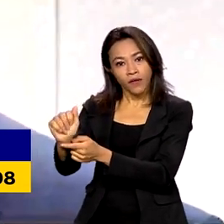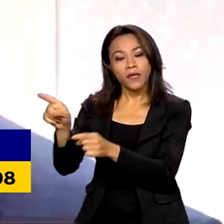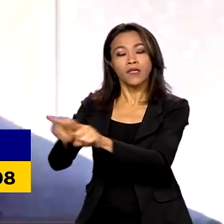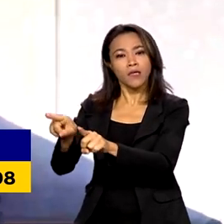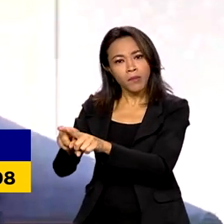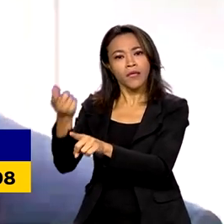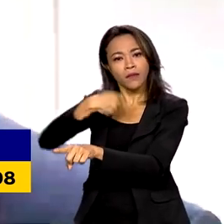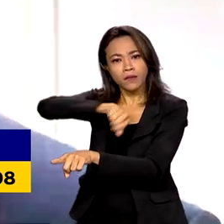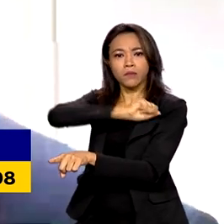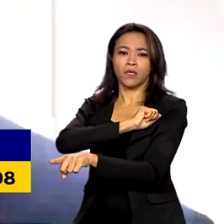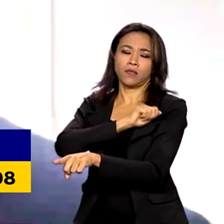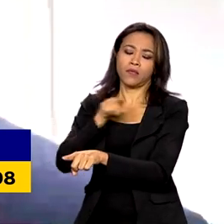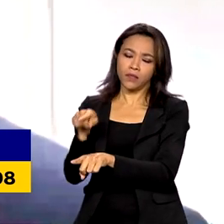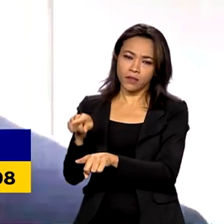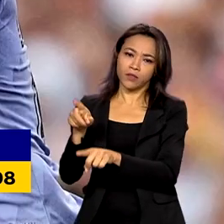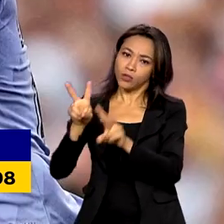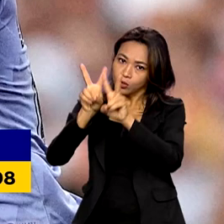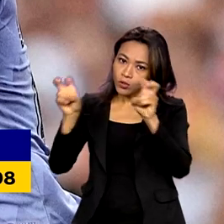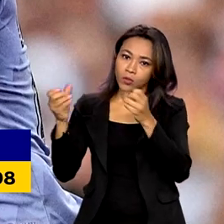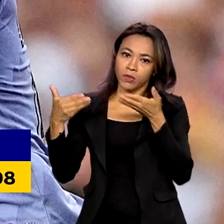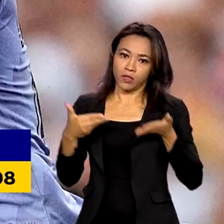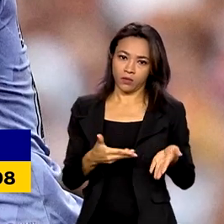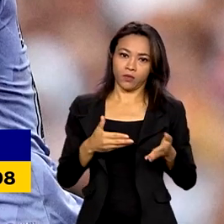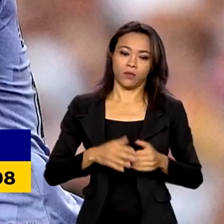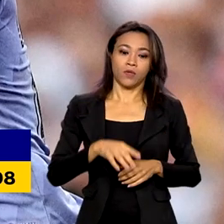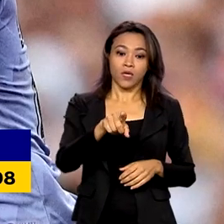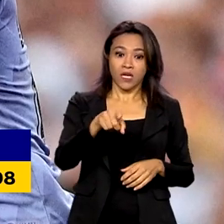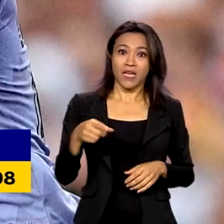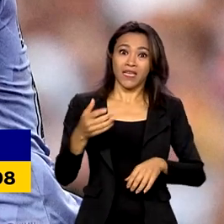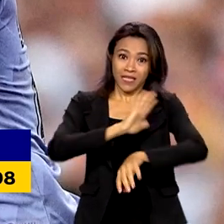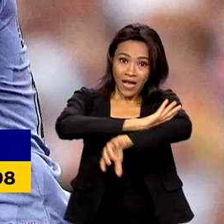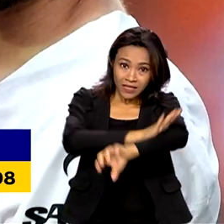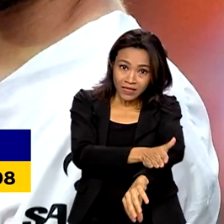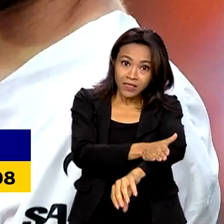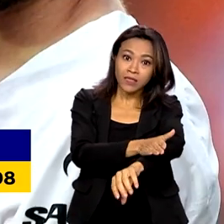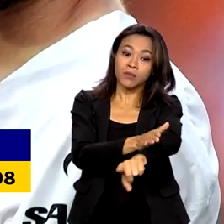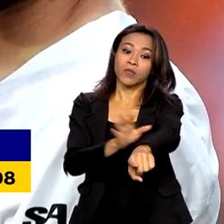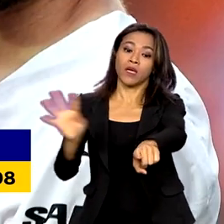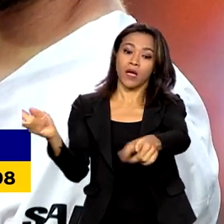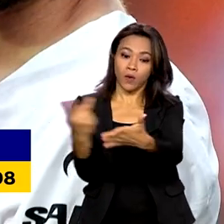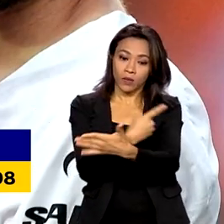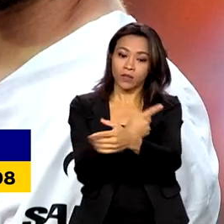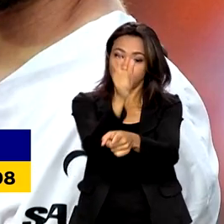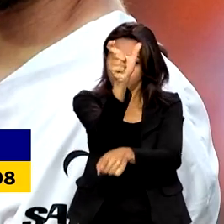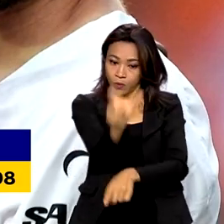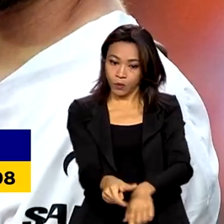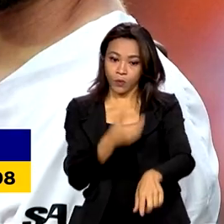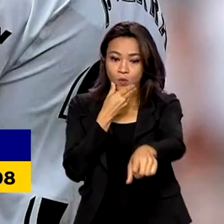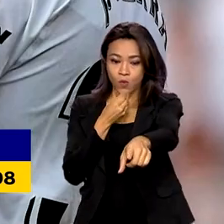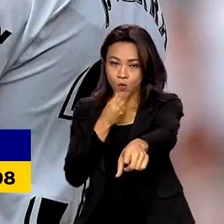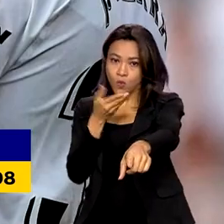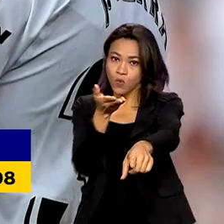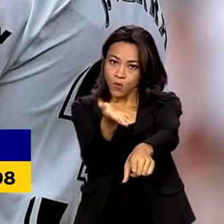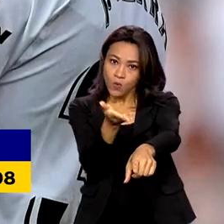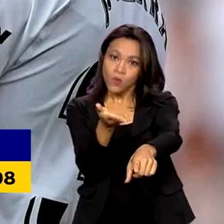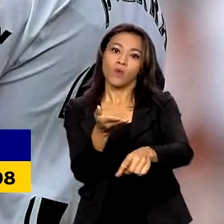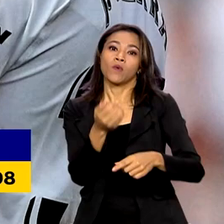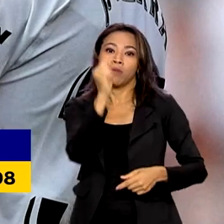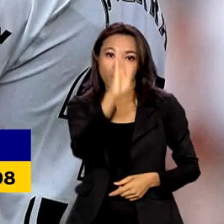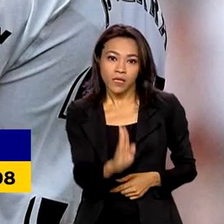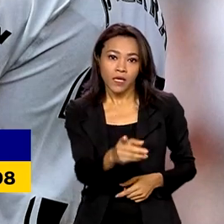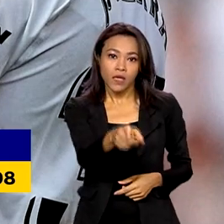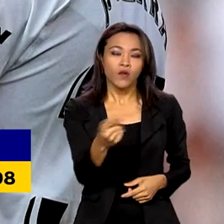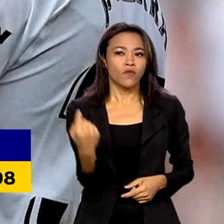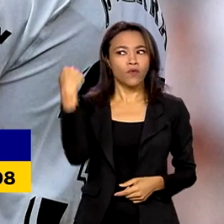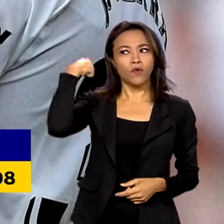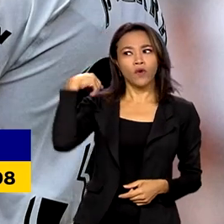Alguma providência vai ter que ser tomada em relação a isso. O novo caso de racismo sofrido pelo jogador Vinícius Júnior do Real Madrid ocorreu nesse